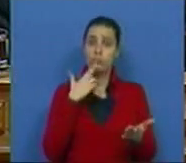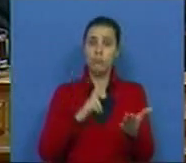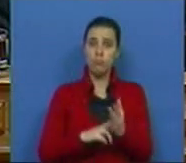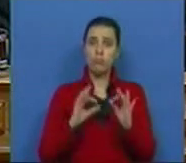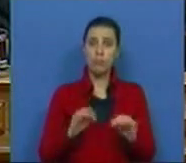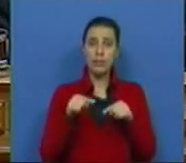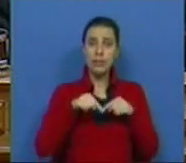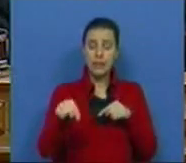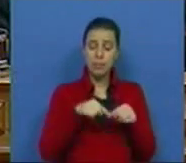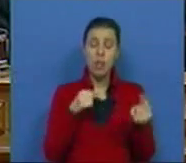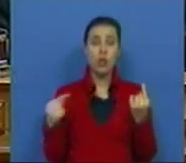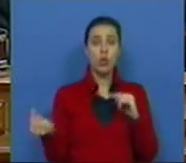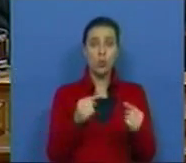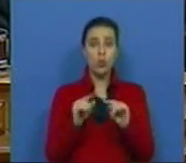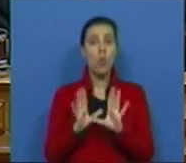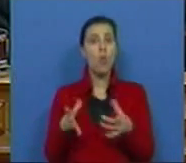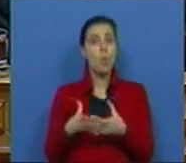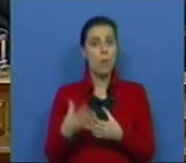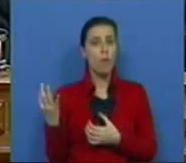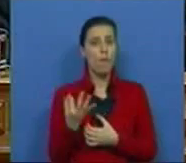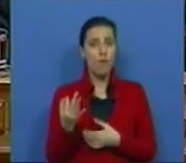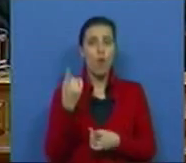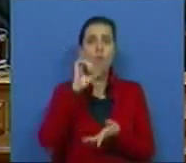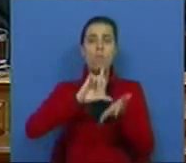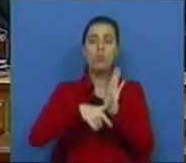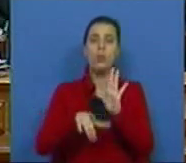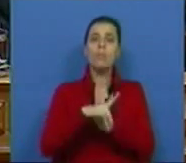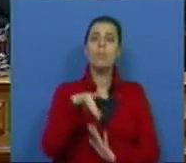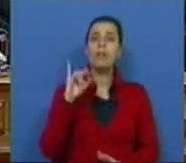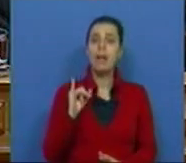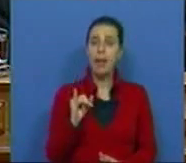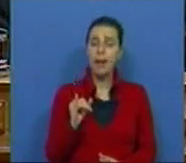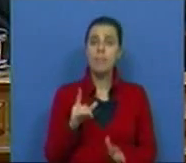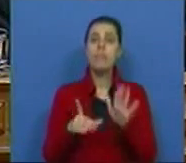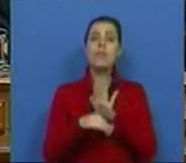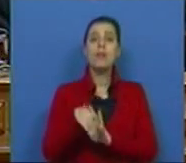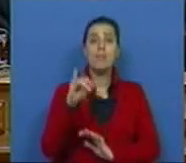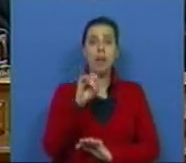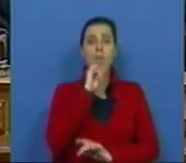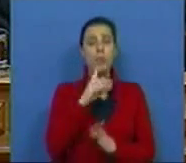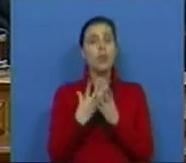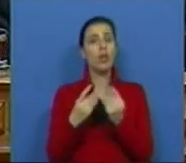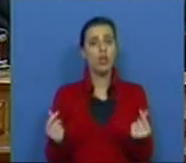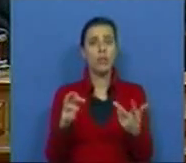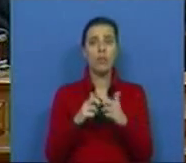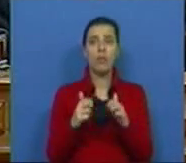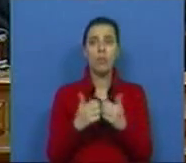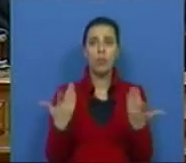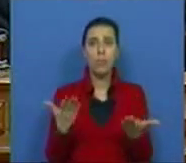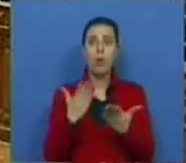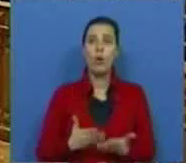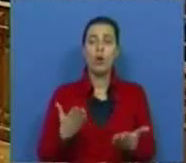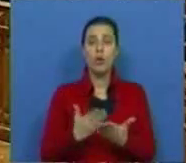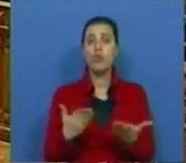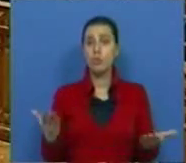verdade, esta semana uma discussão na Comissão sobre um projeto de lei, uma lei que podia resolver o problema aos